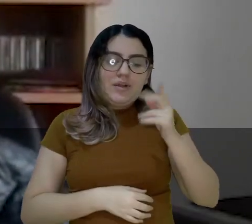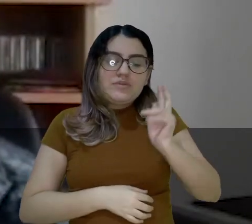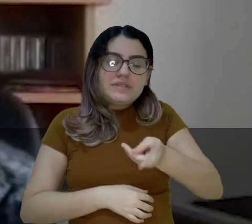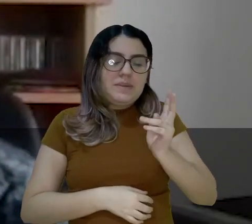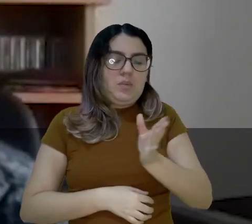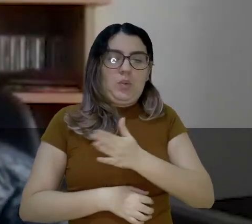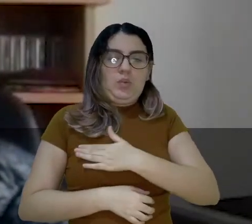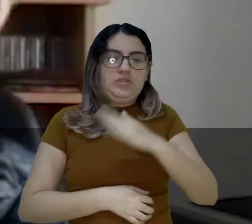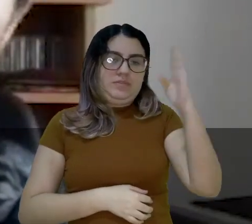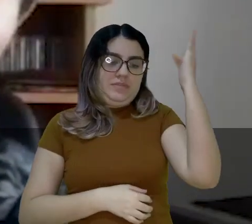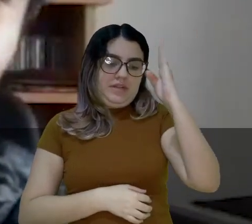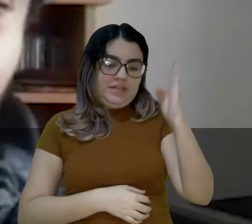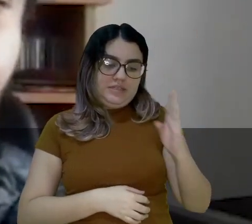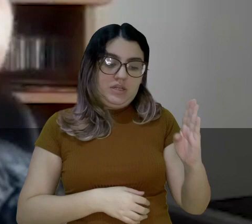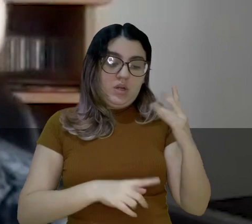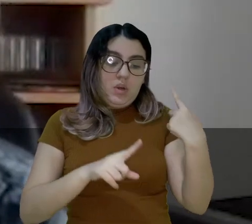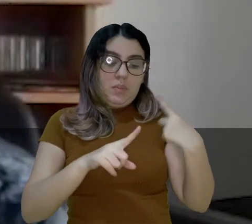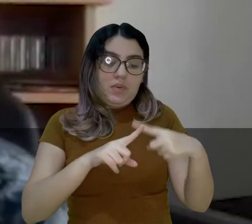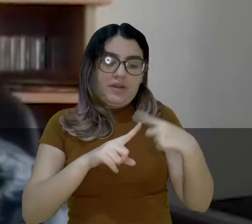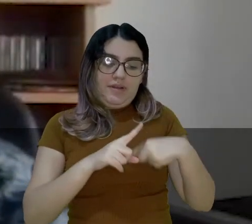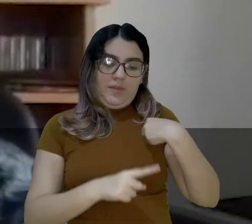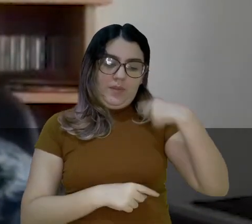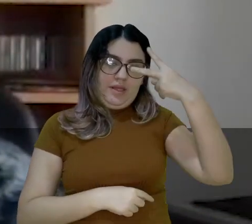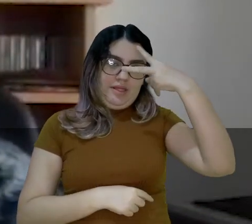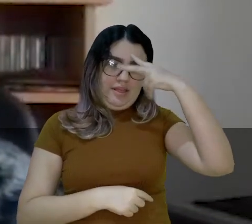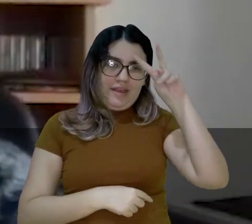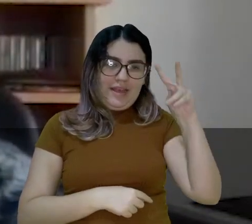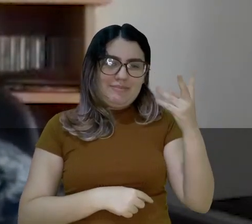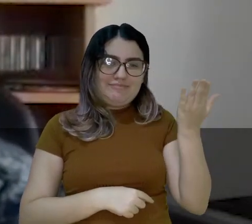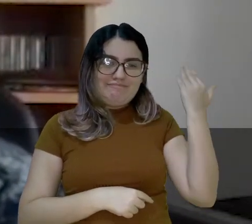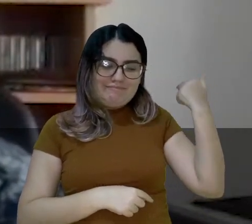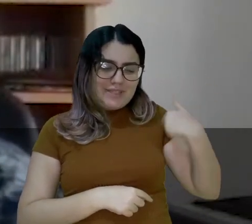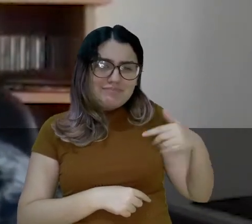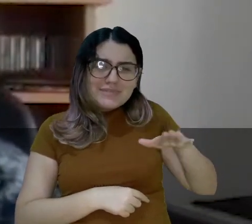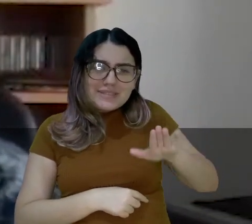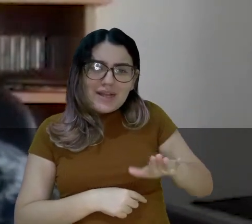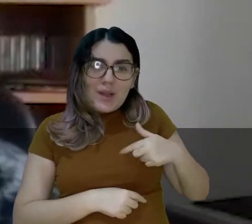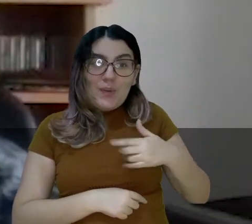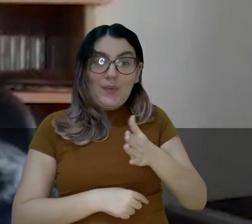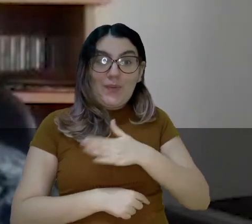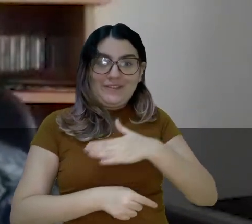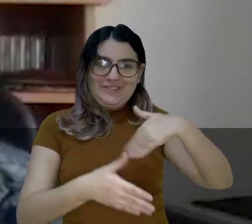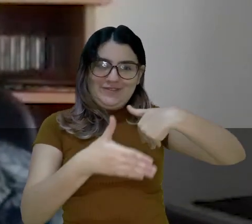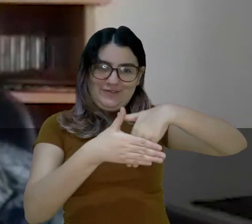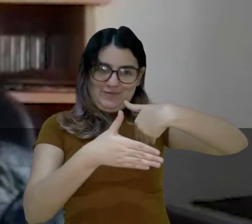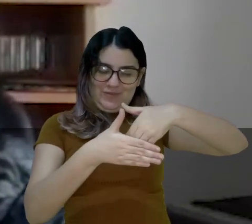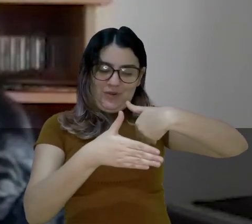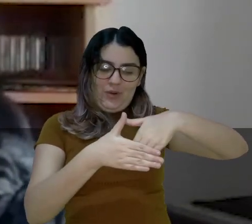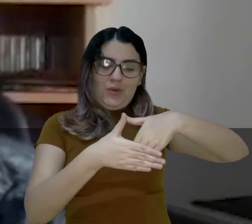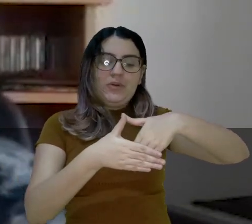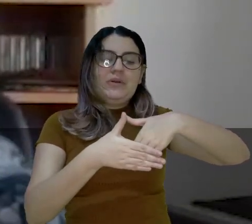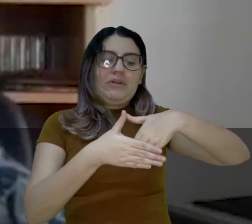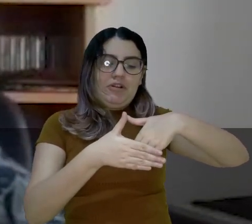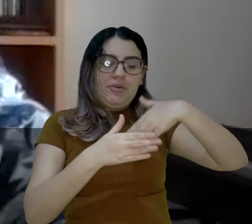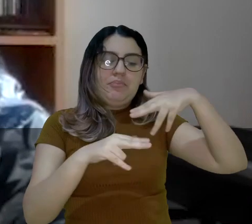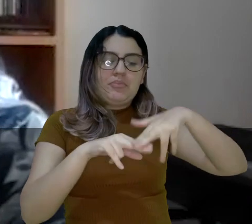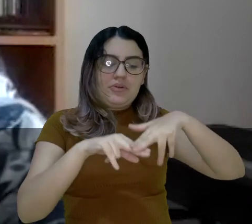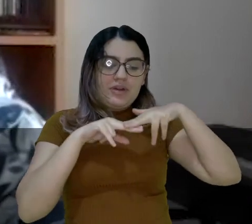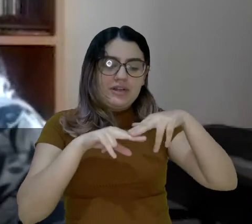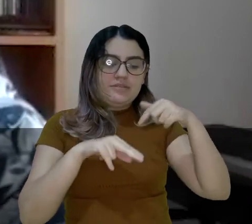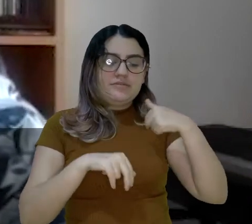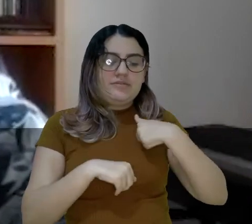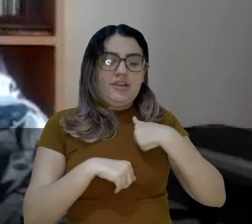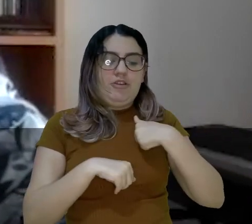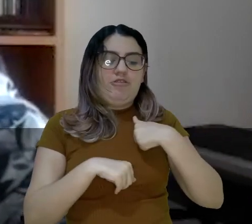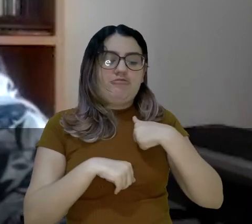sempre gostava do Brasil, porque eu me lembro que desde pequeno eu gostava de fútbol, né? Então